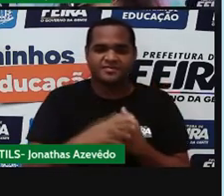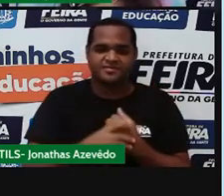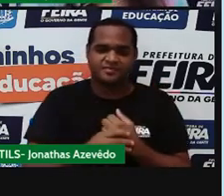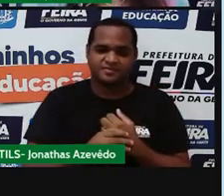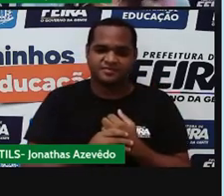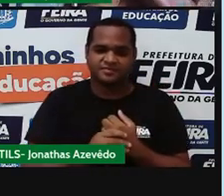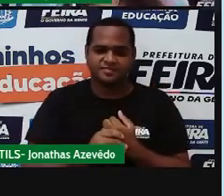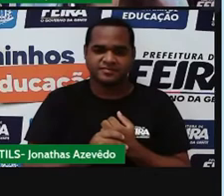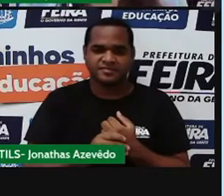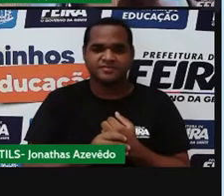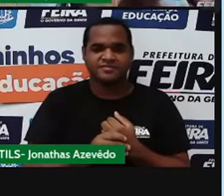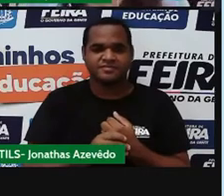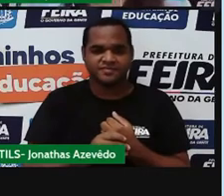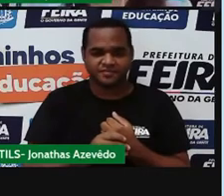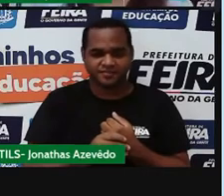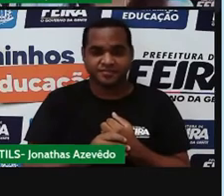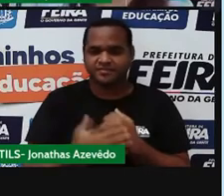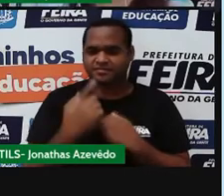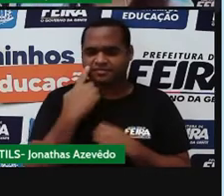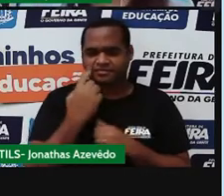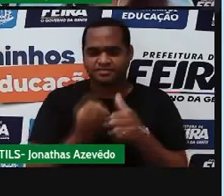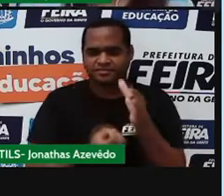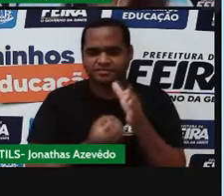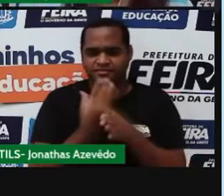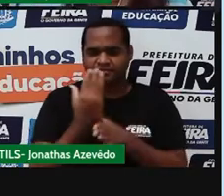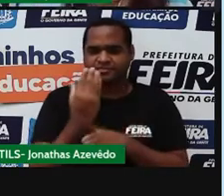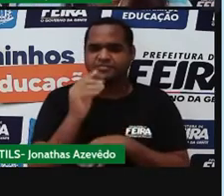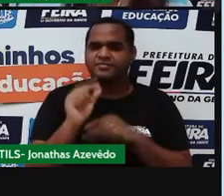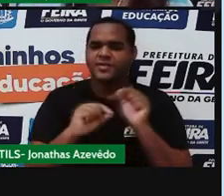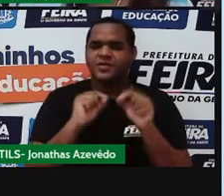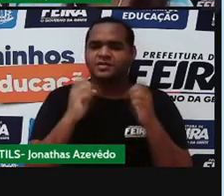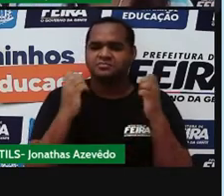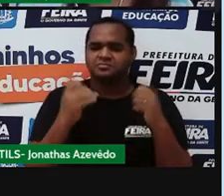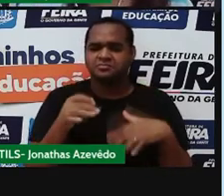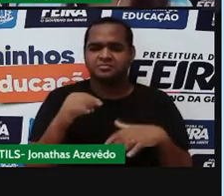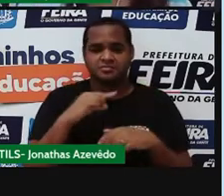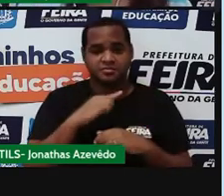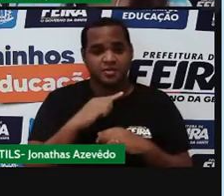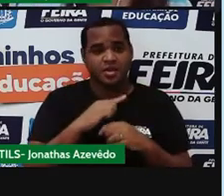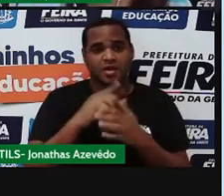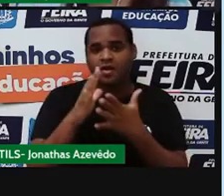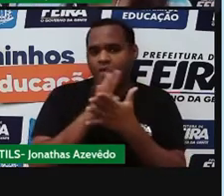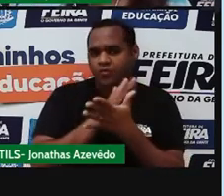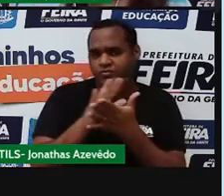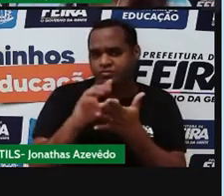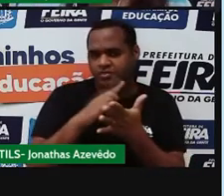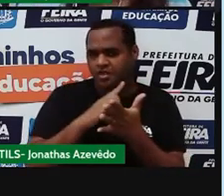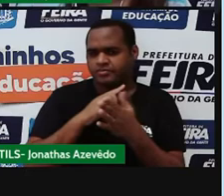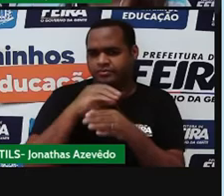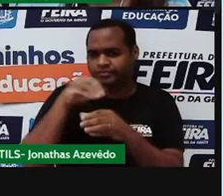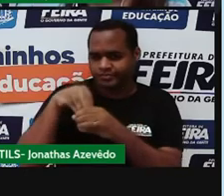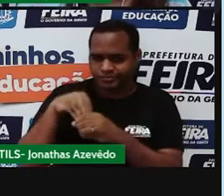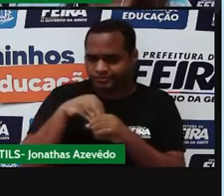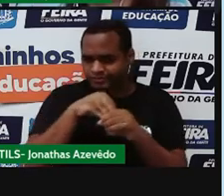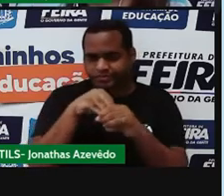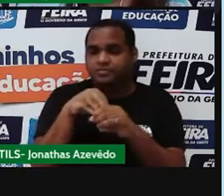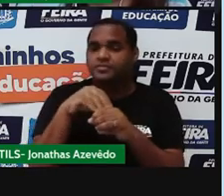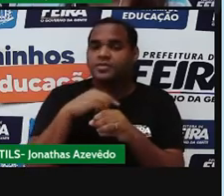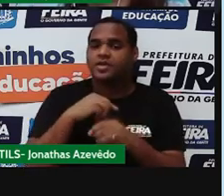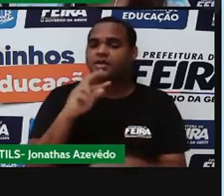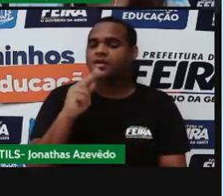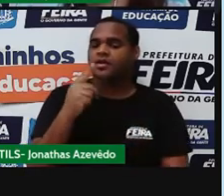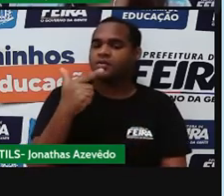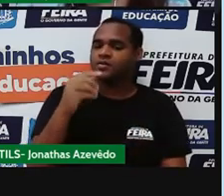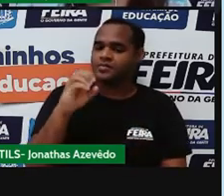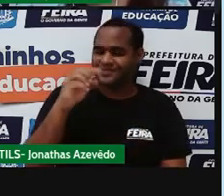Vamos lá. O que é que está aparecendo aqui para a gente? Ele está aqui, ó, dando algumas substâncias. Aqui a gente tem o H2O,